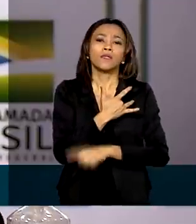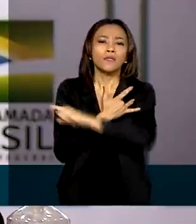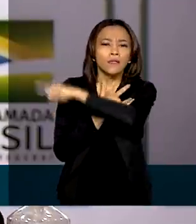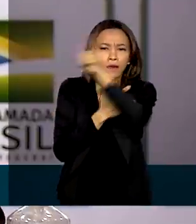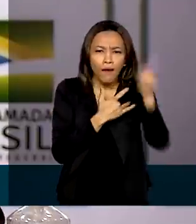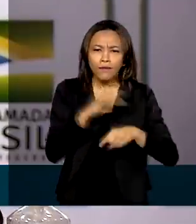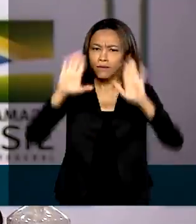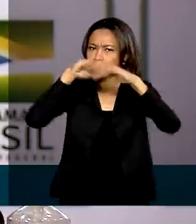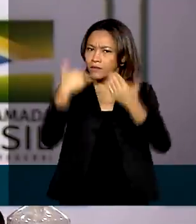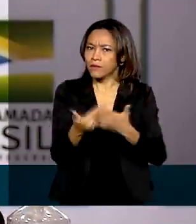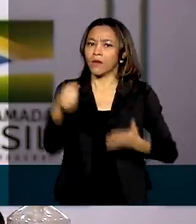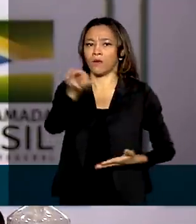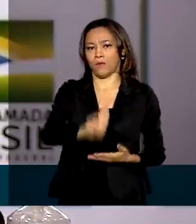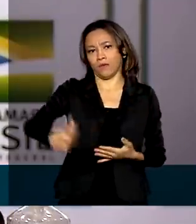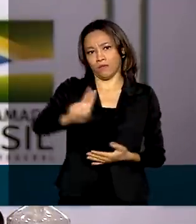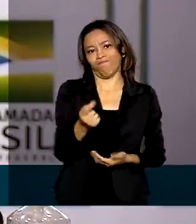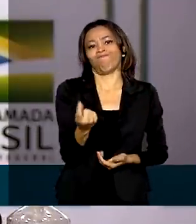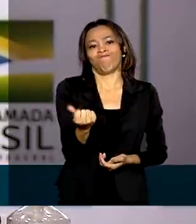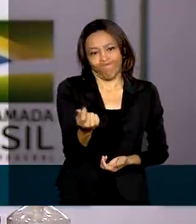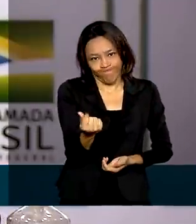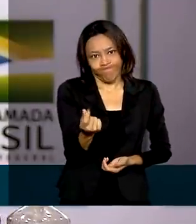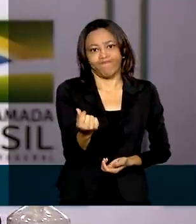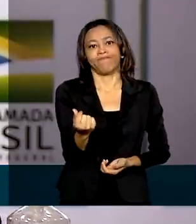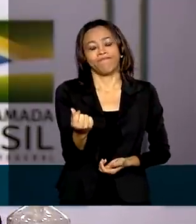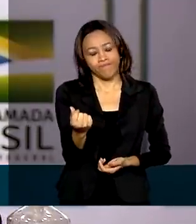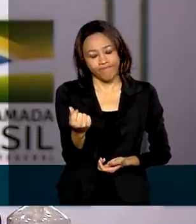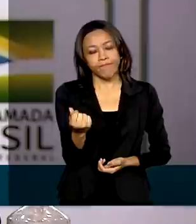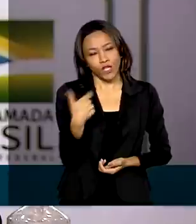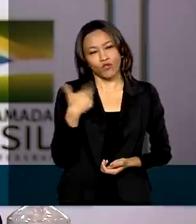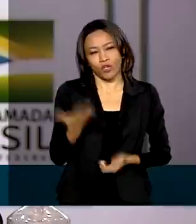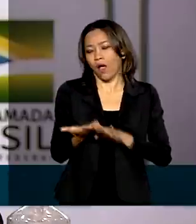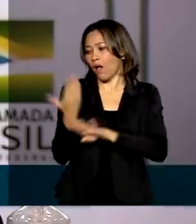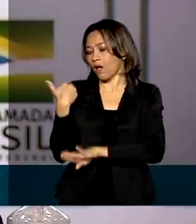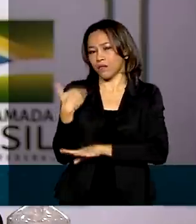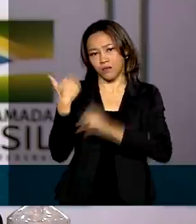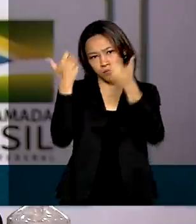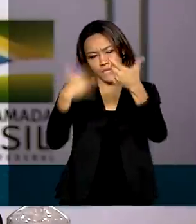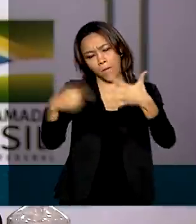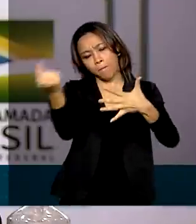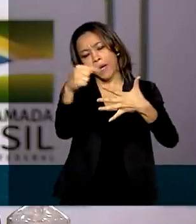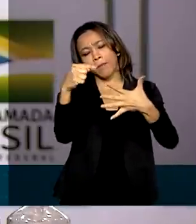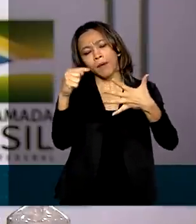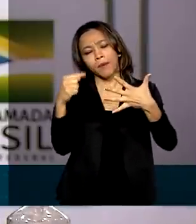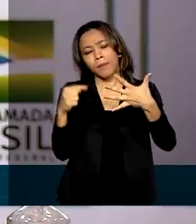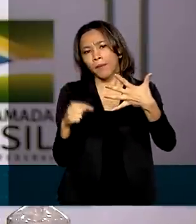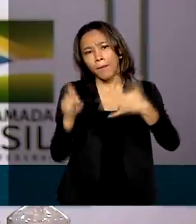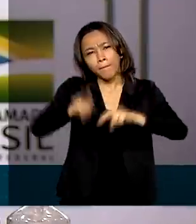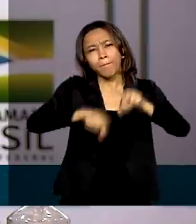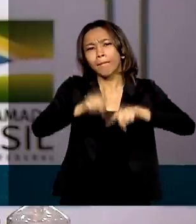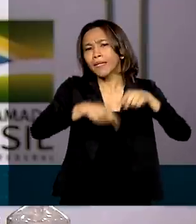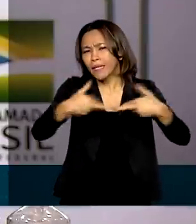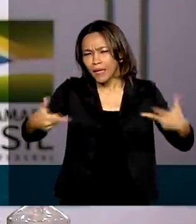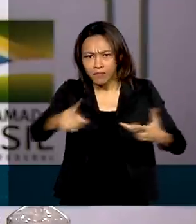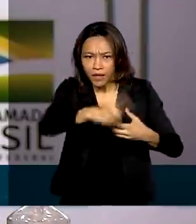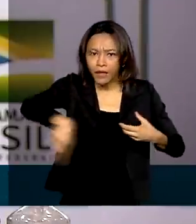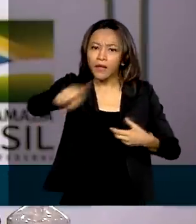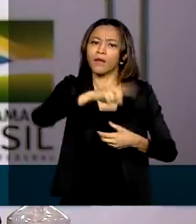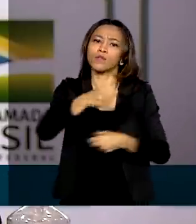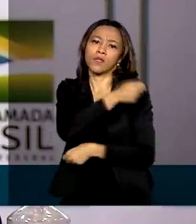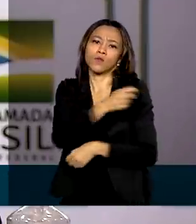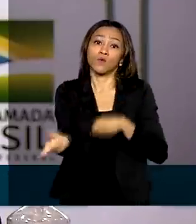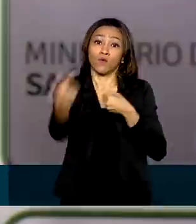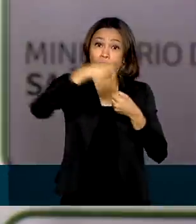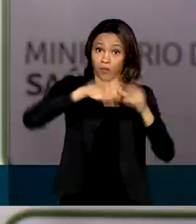escolas apliquem os recursos, conforme eu citei anteriormente, com materiais para proporcionar um retorno seguro às atividades